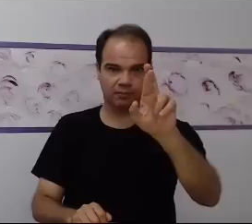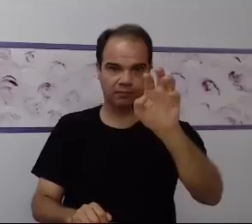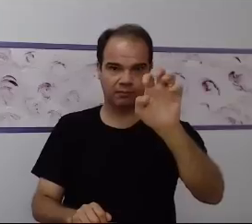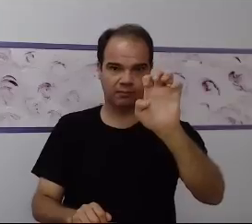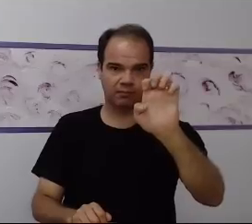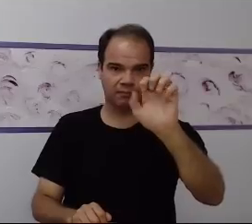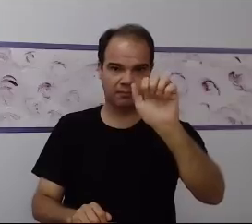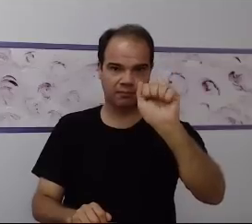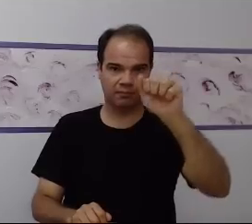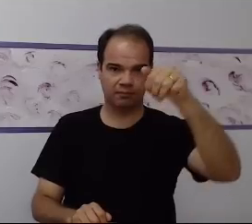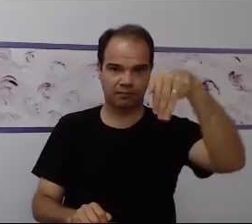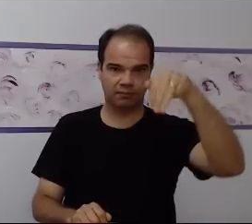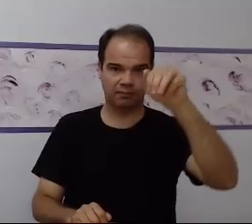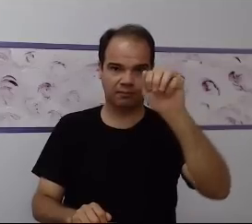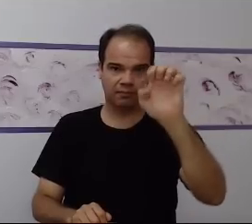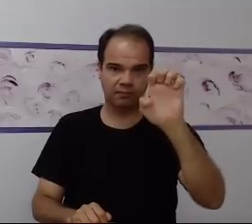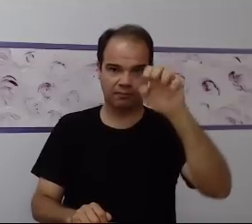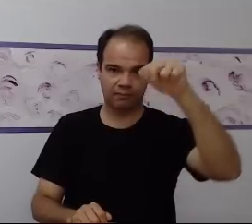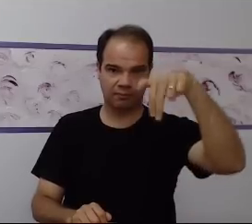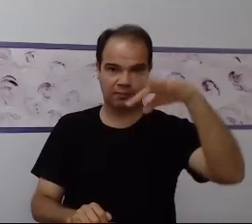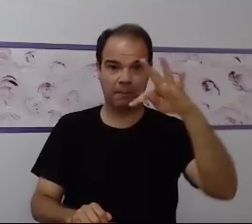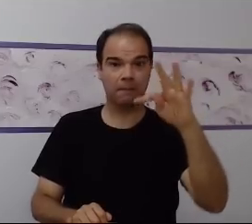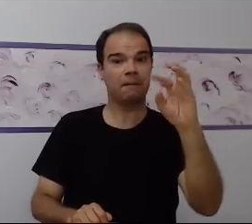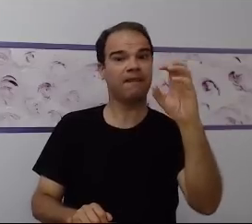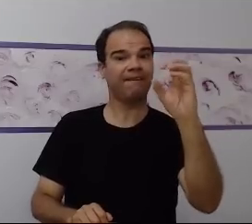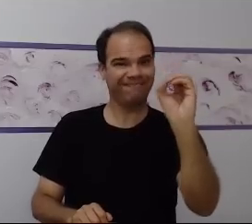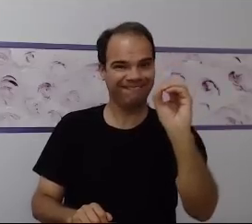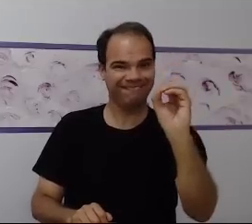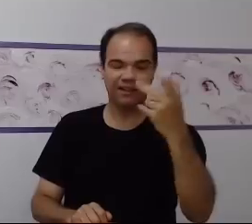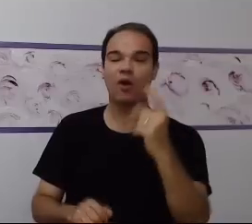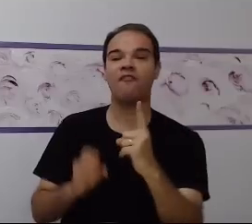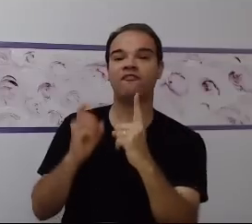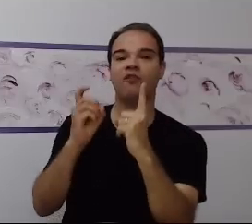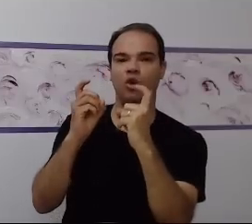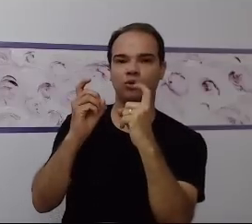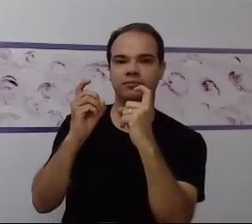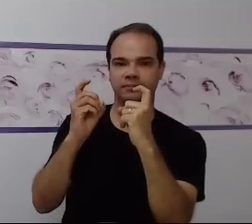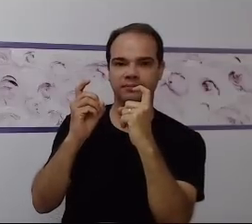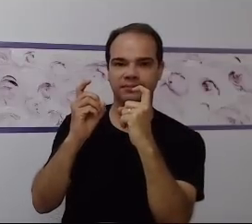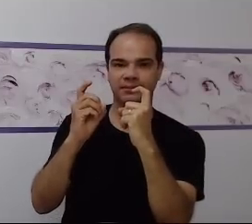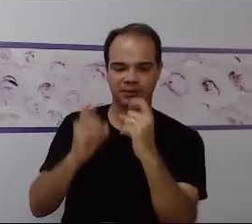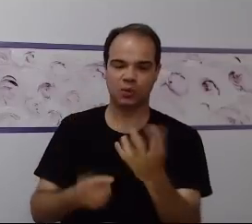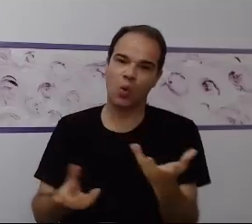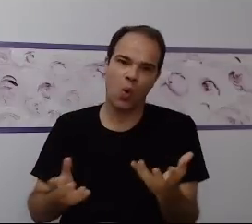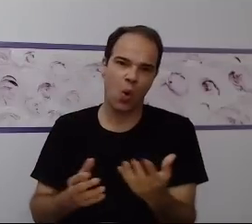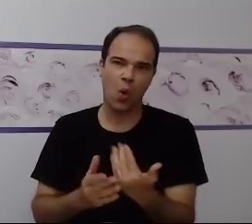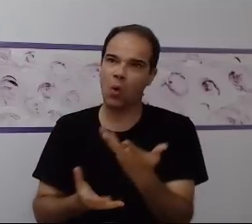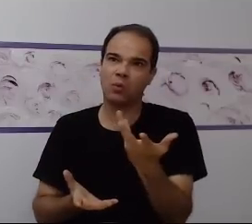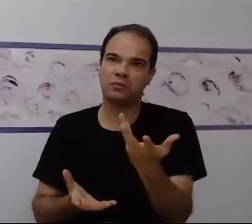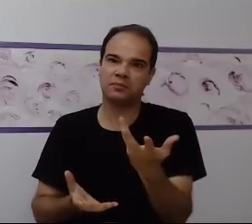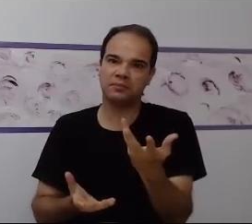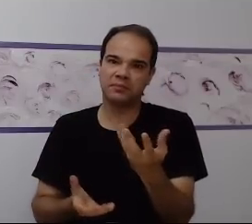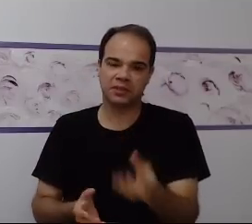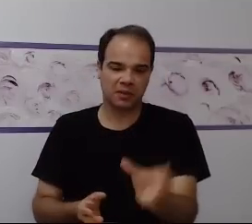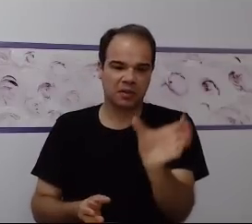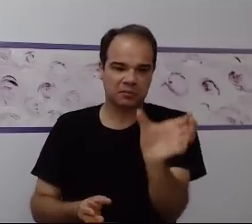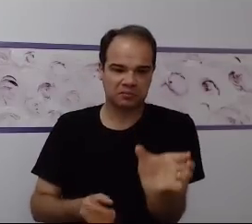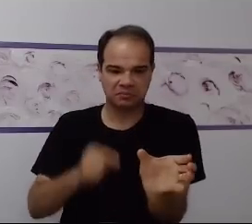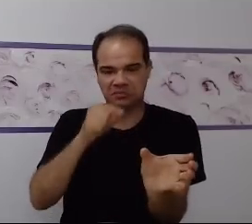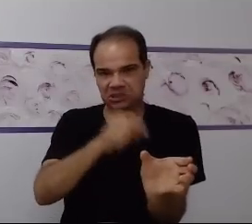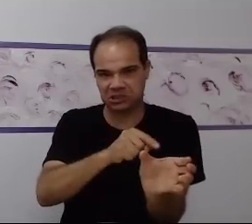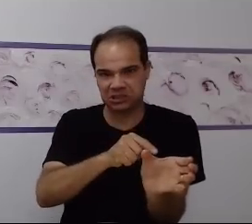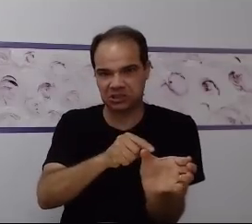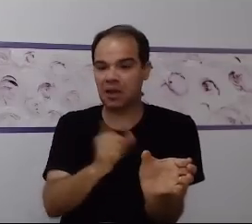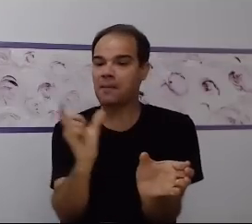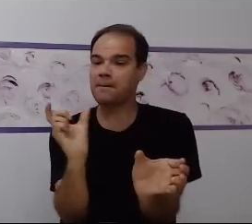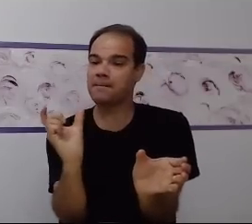falou. Eu começo, às vezes, lá com figu, com imagem, com objetos, pareando objeto com objeto, para depois